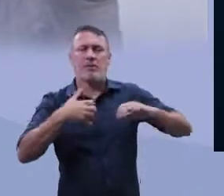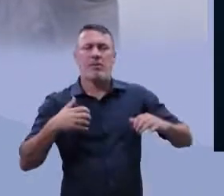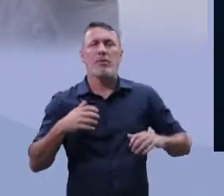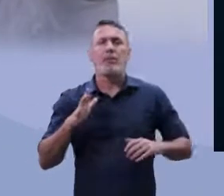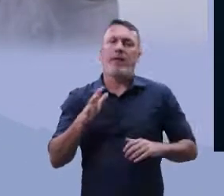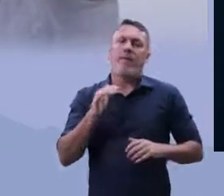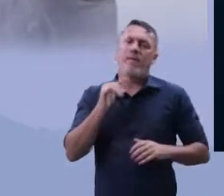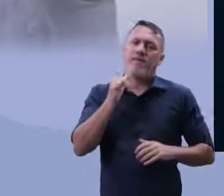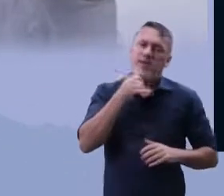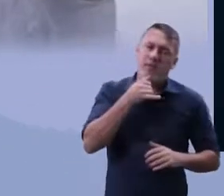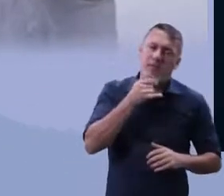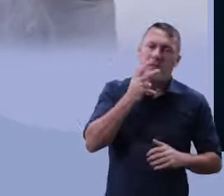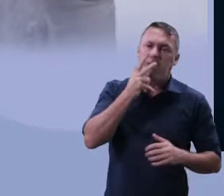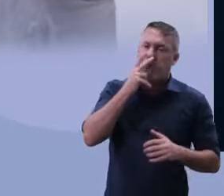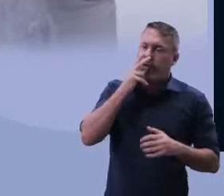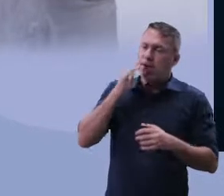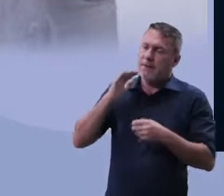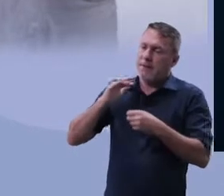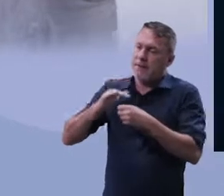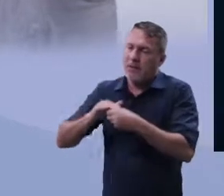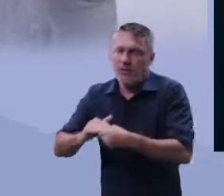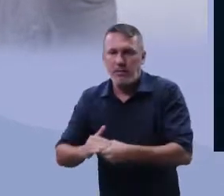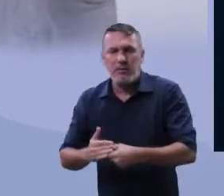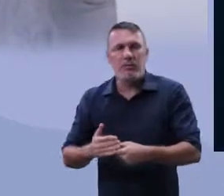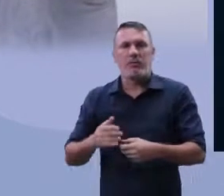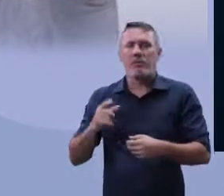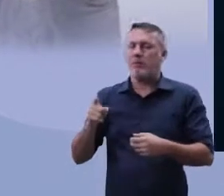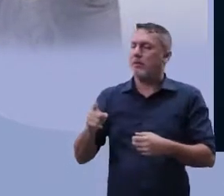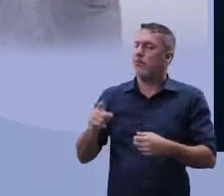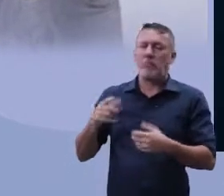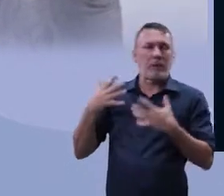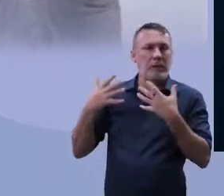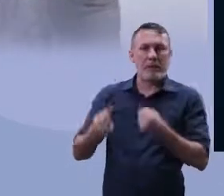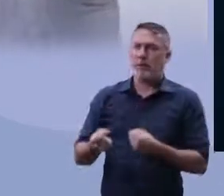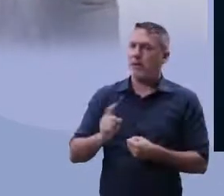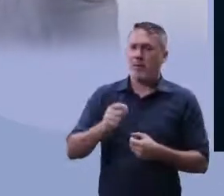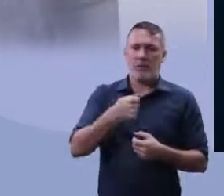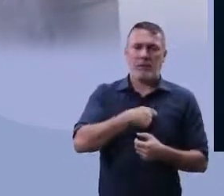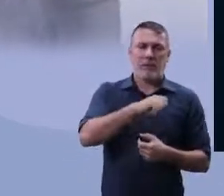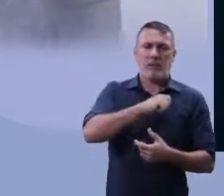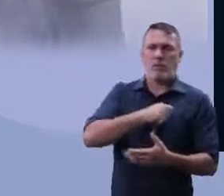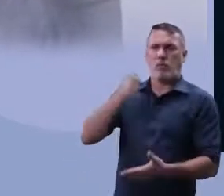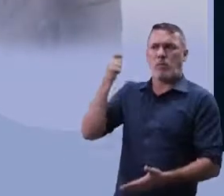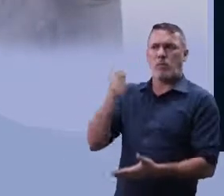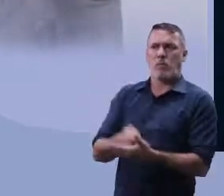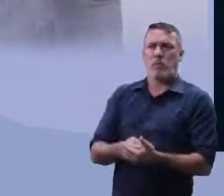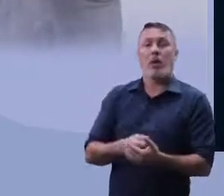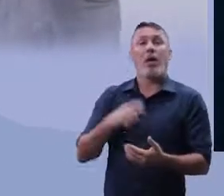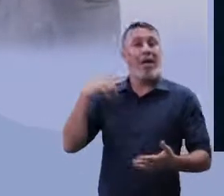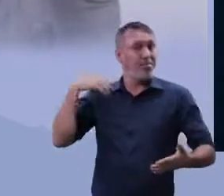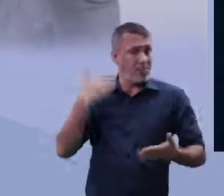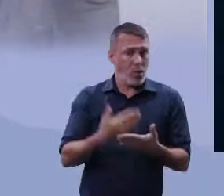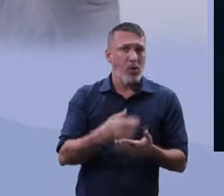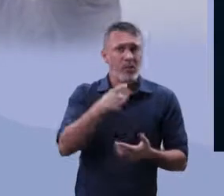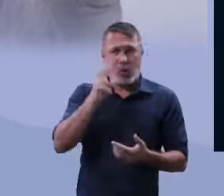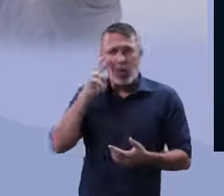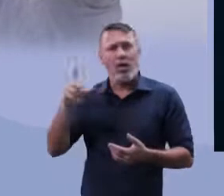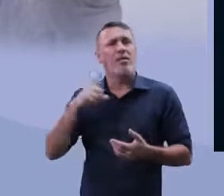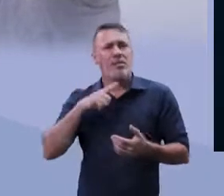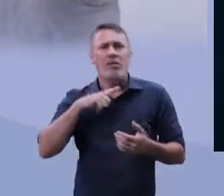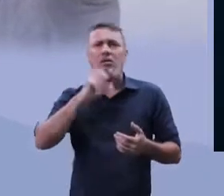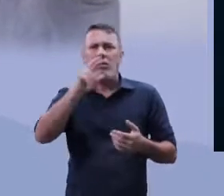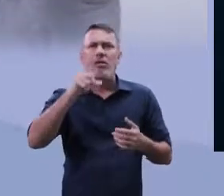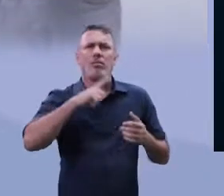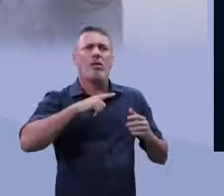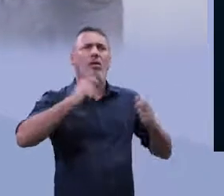infelizmente, eles foram, de forma massiva, extremamente reprimidos. E até hoje, você vai ver